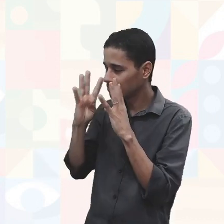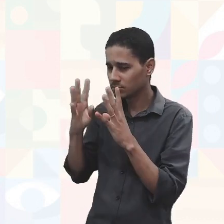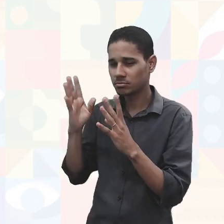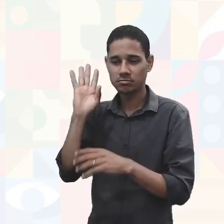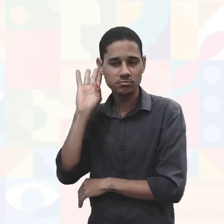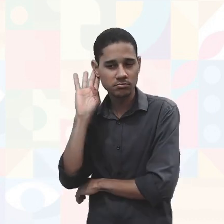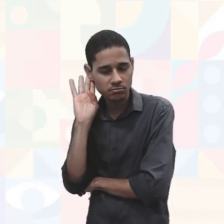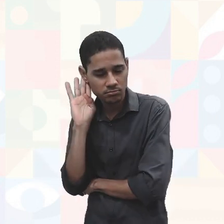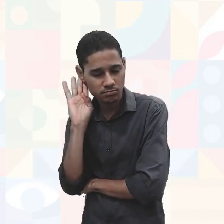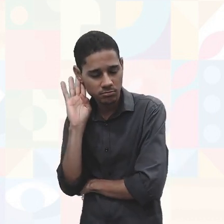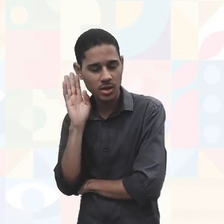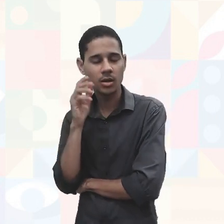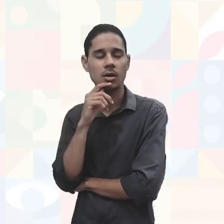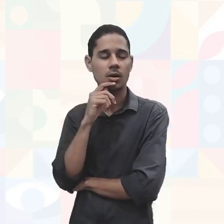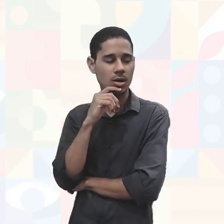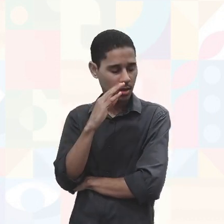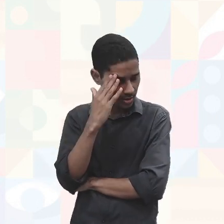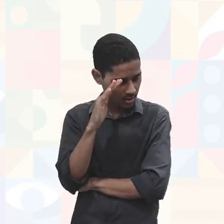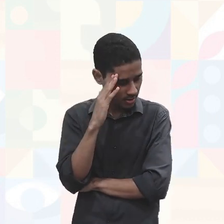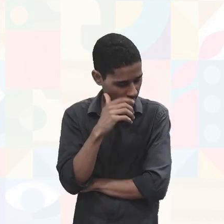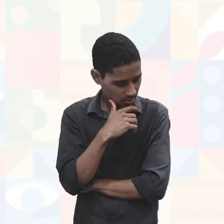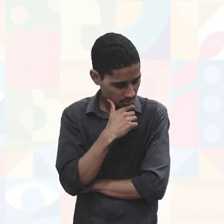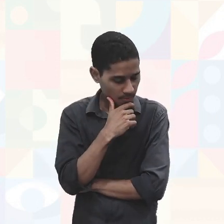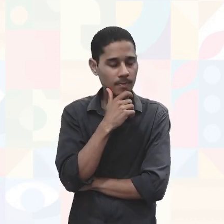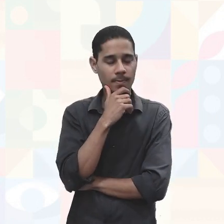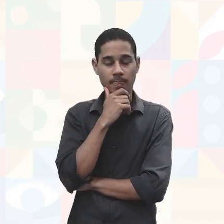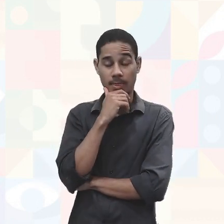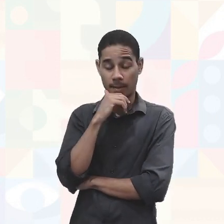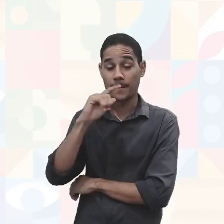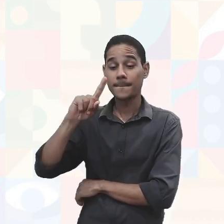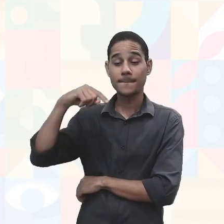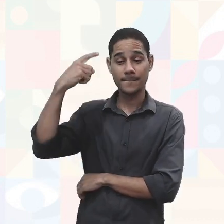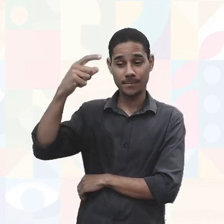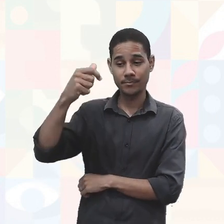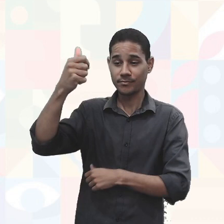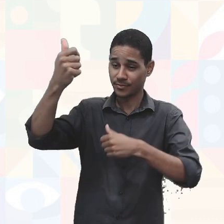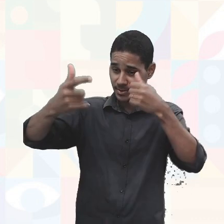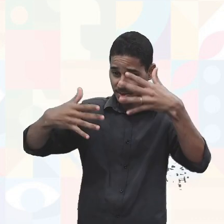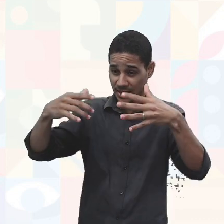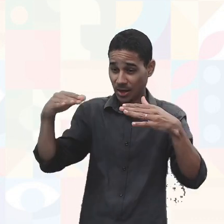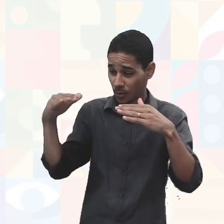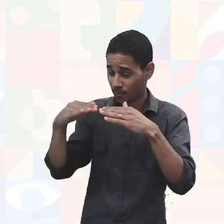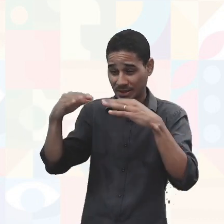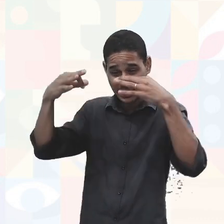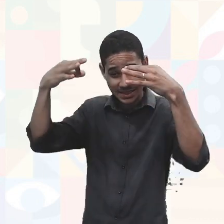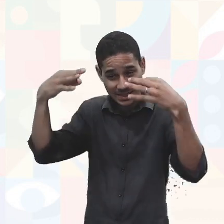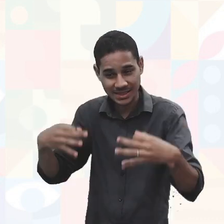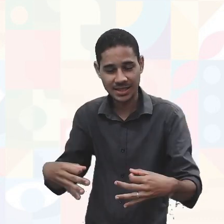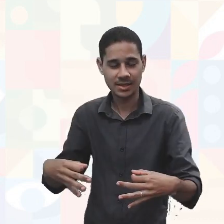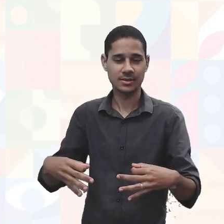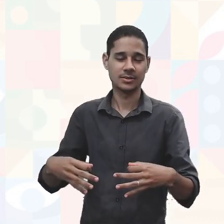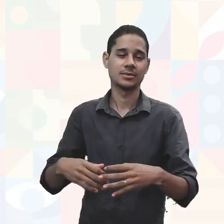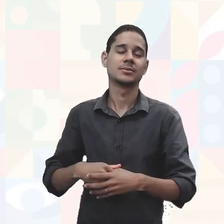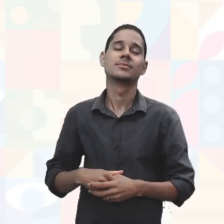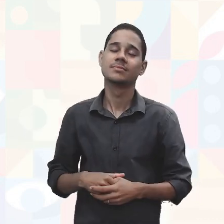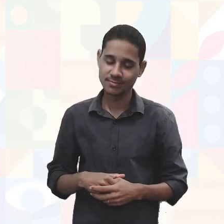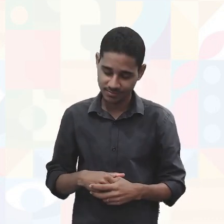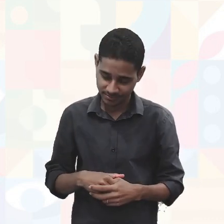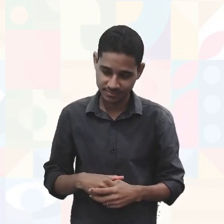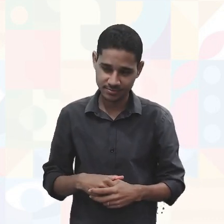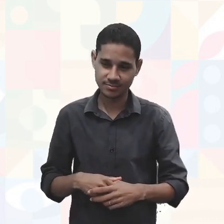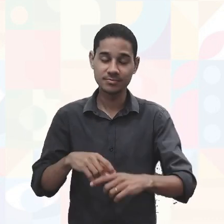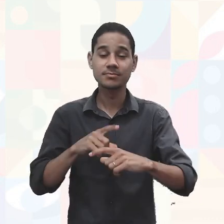entender, ouvir, e passar aquela informação coerente, certa, porque